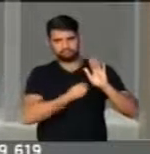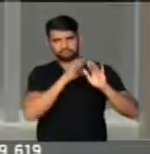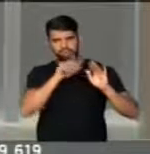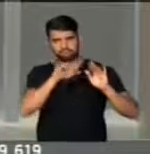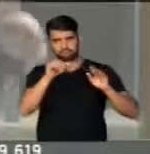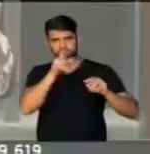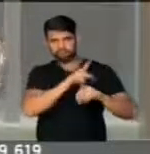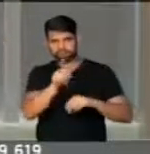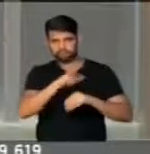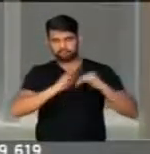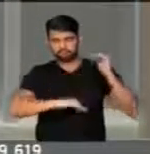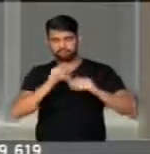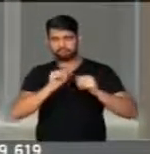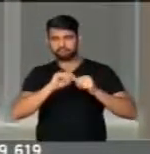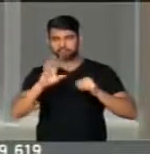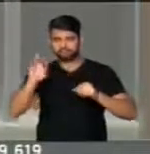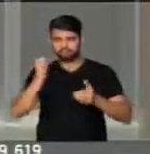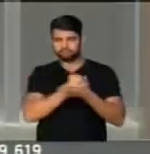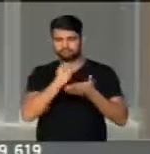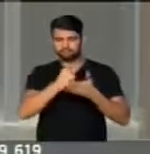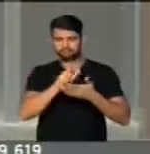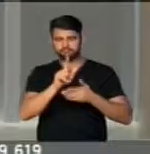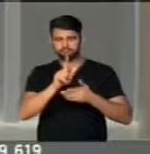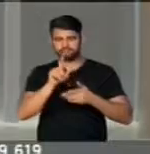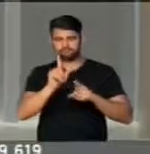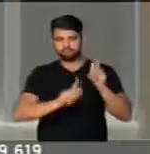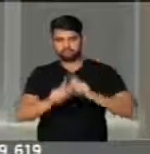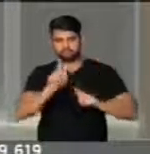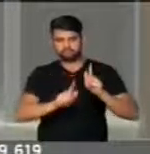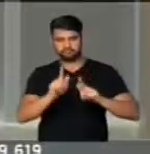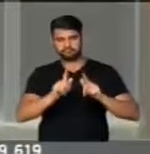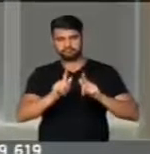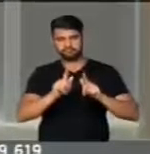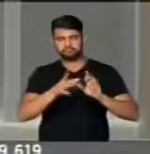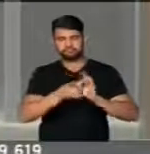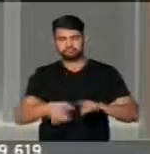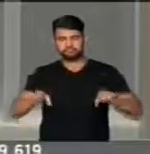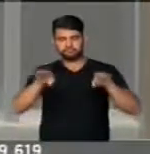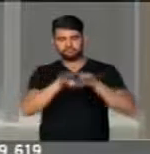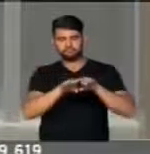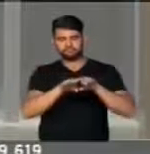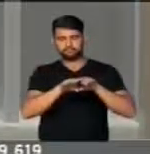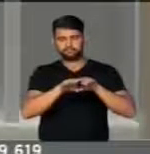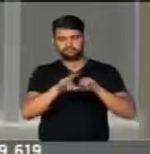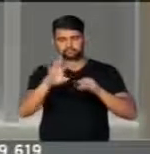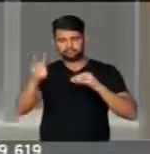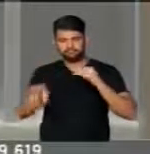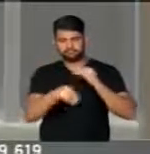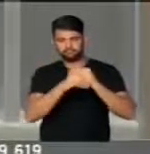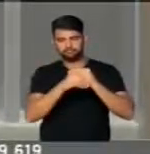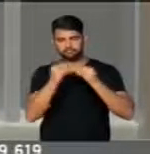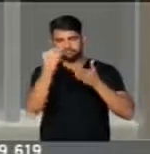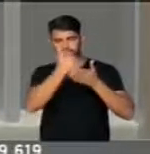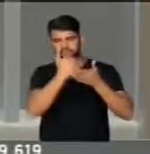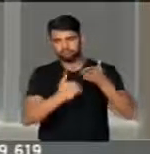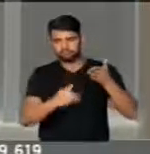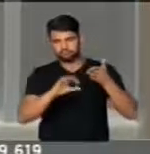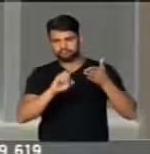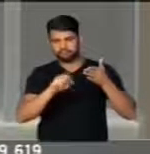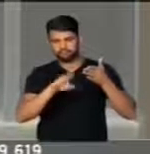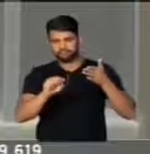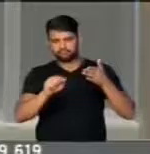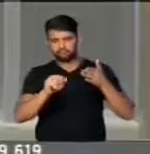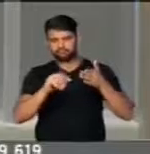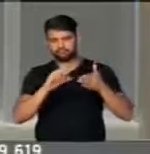a efetivação da gestão democrática, a implementação do CAC,